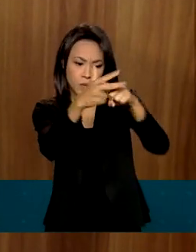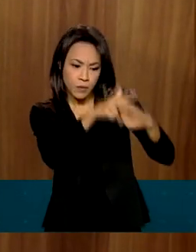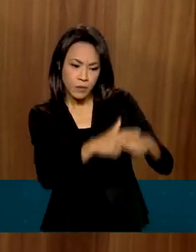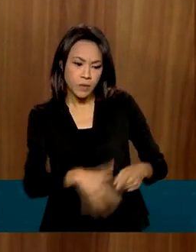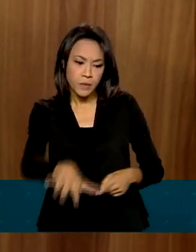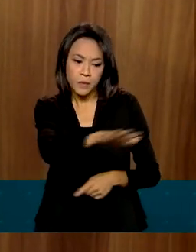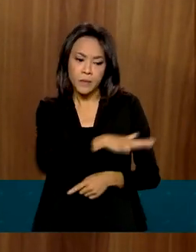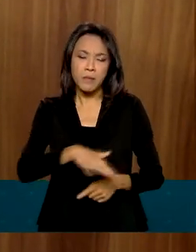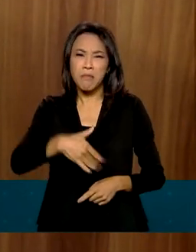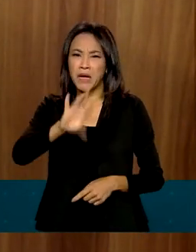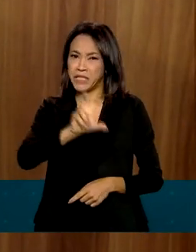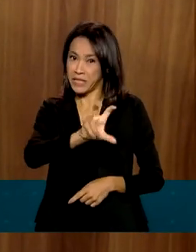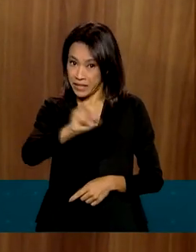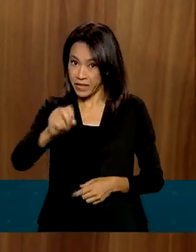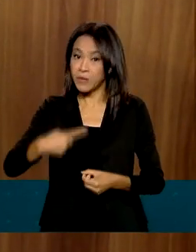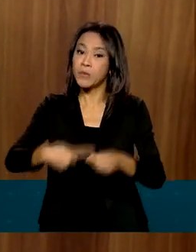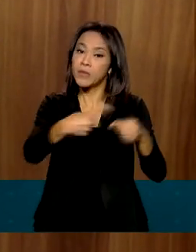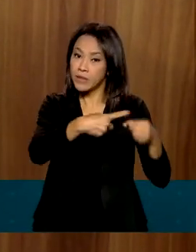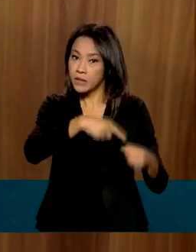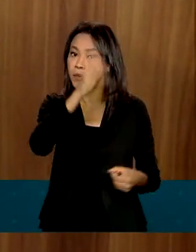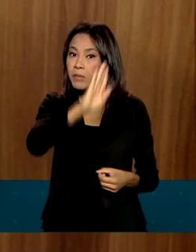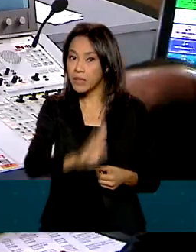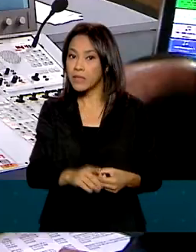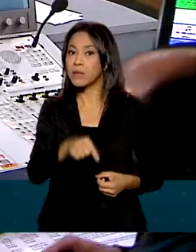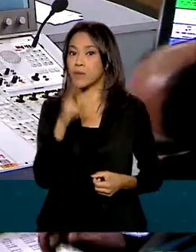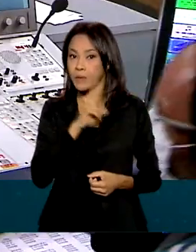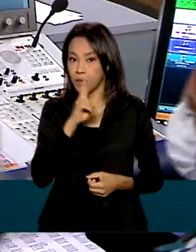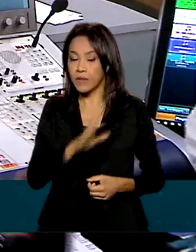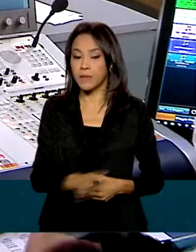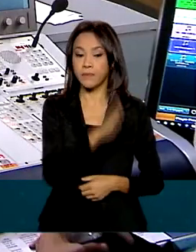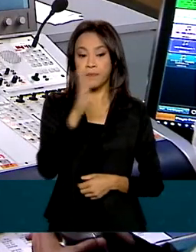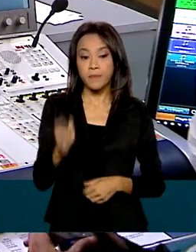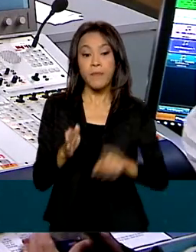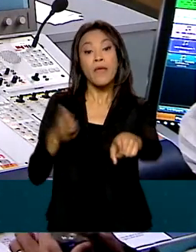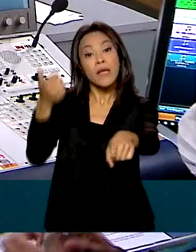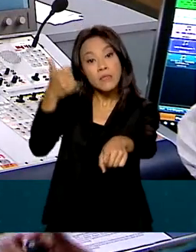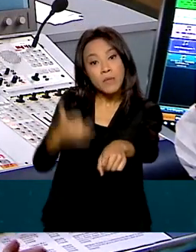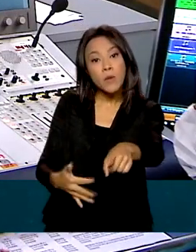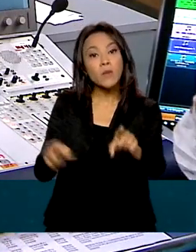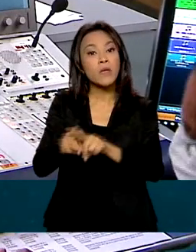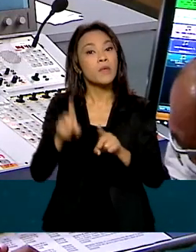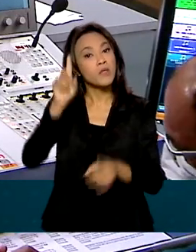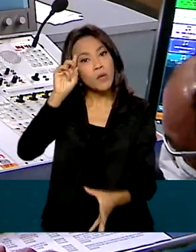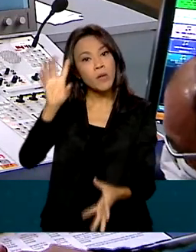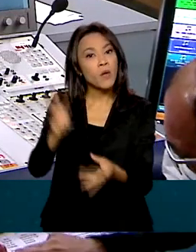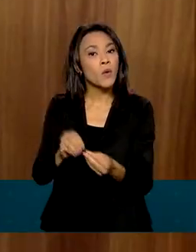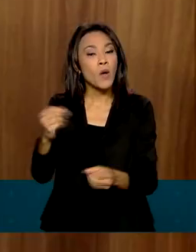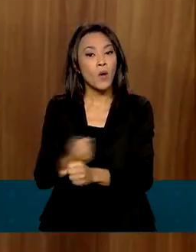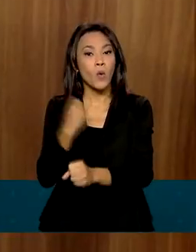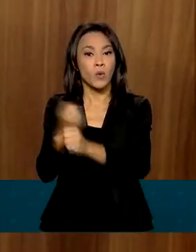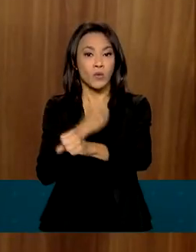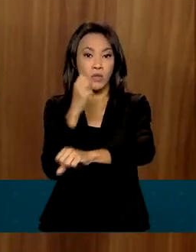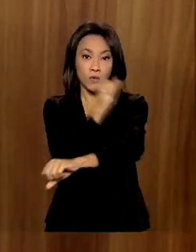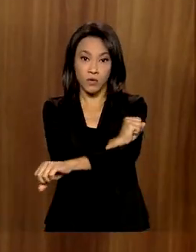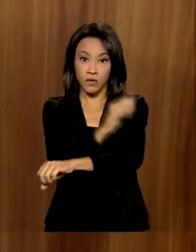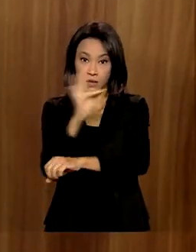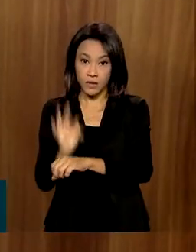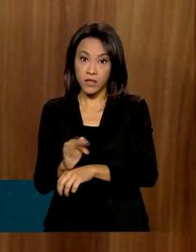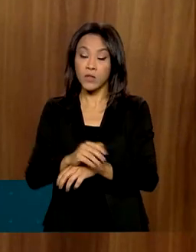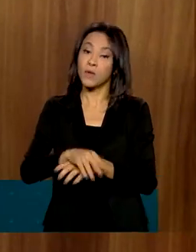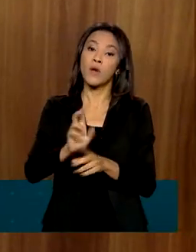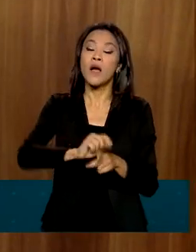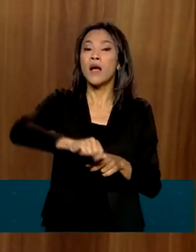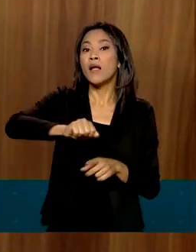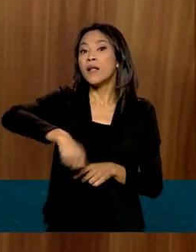municípios no Brasil em situação da emergência. O ministro falou ainda sobre a conclusão das obras dos eixos leste e